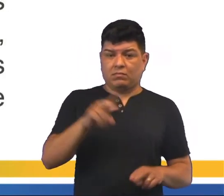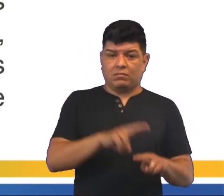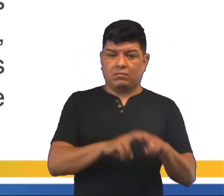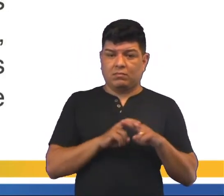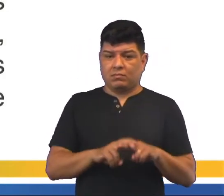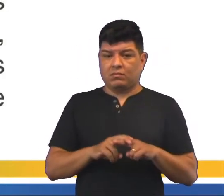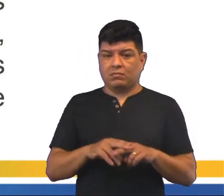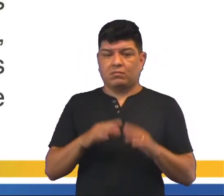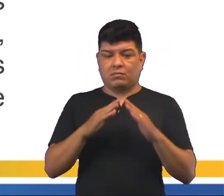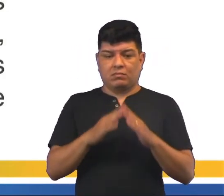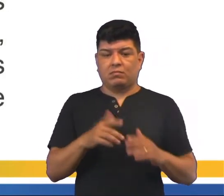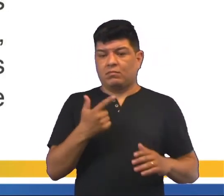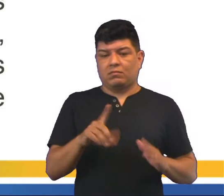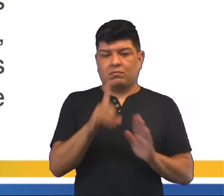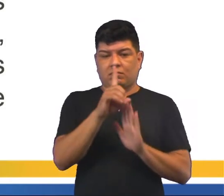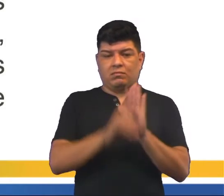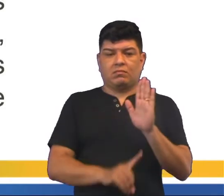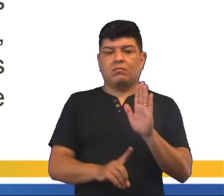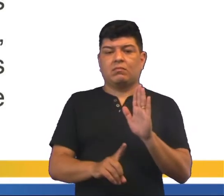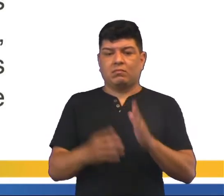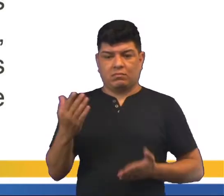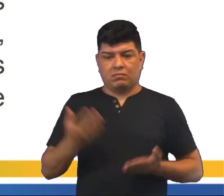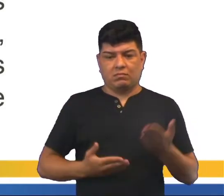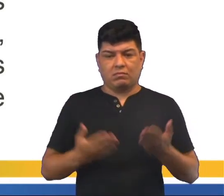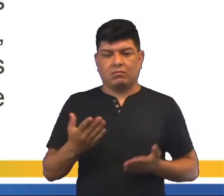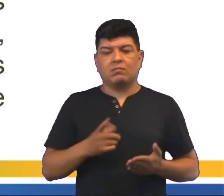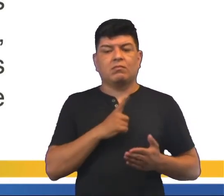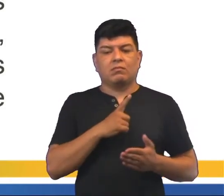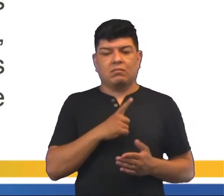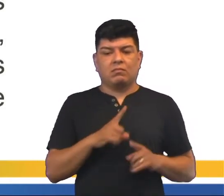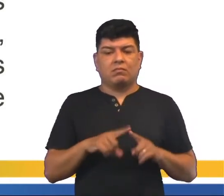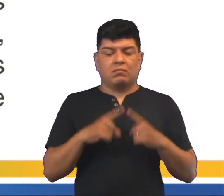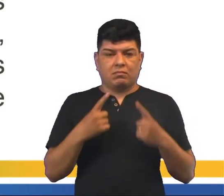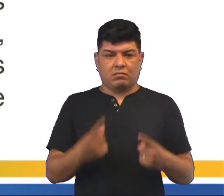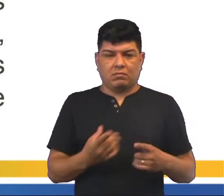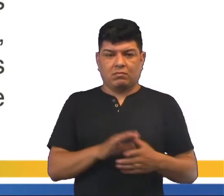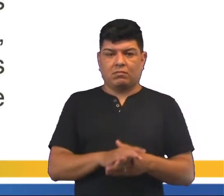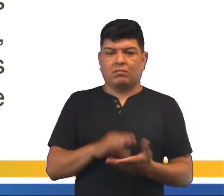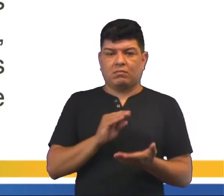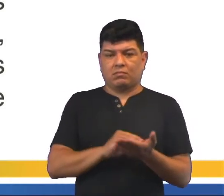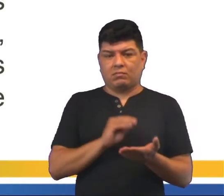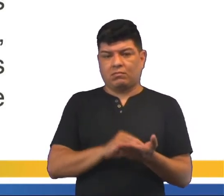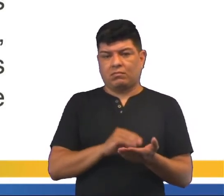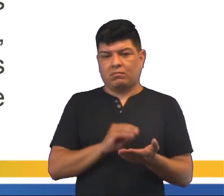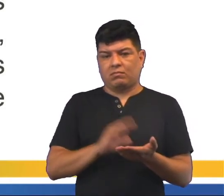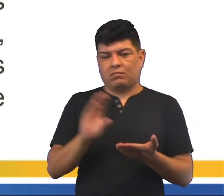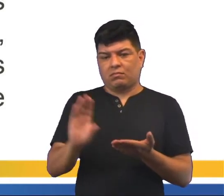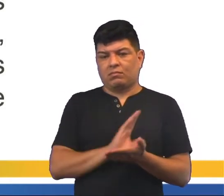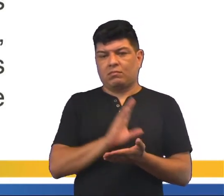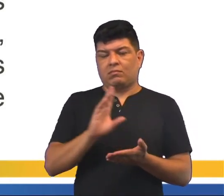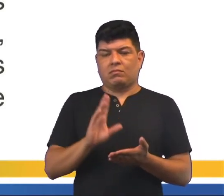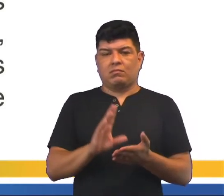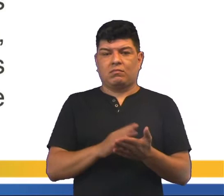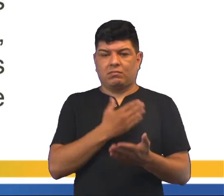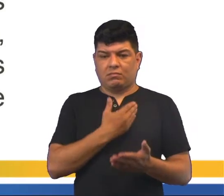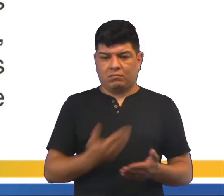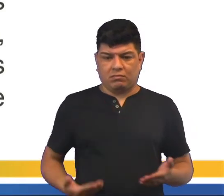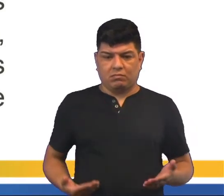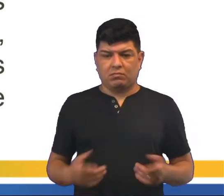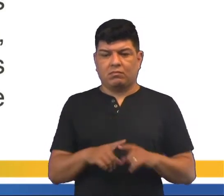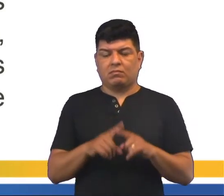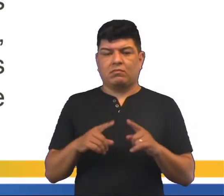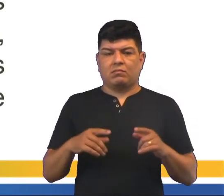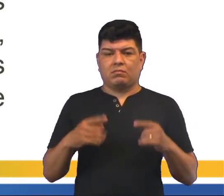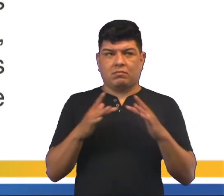Então, as pessoas que moram lá não têm direito de ter esse serviço? Tem. Então, faltam os investimentos das autoridades, para que elas tenham